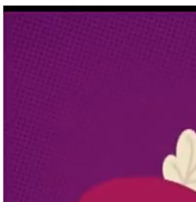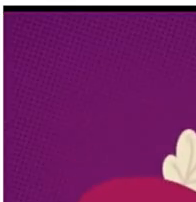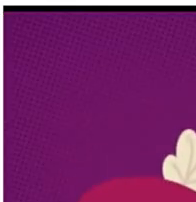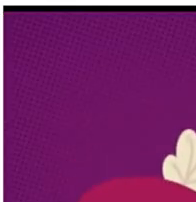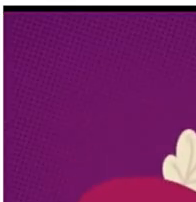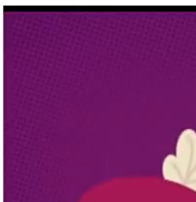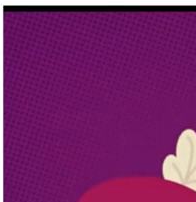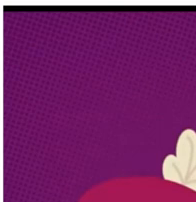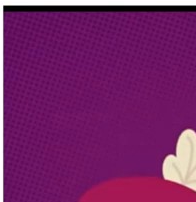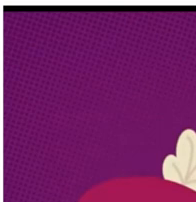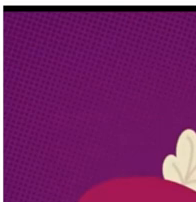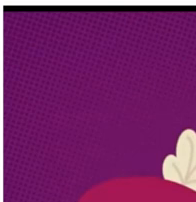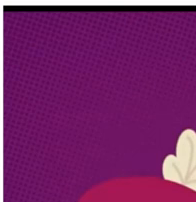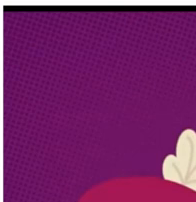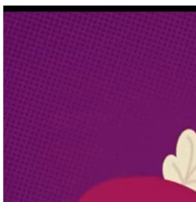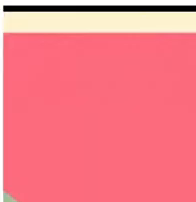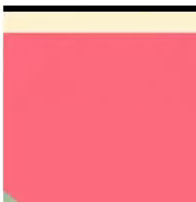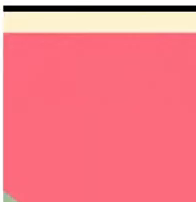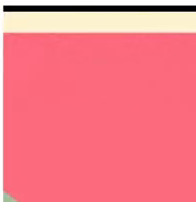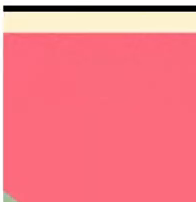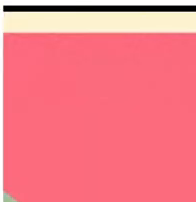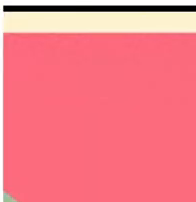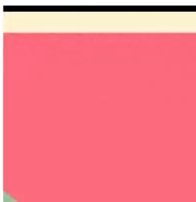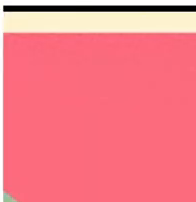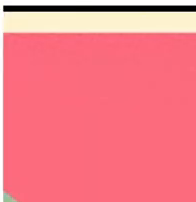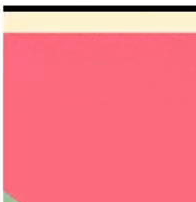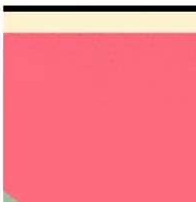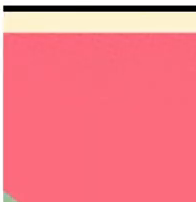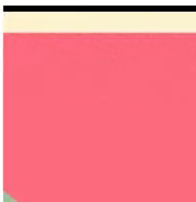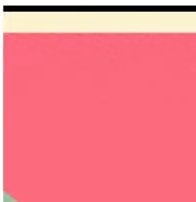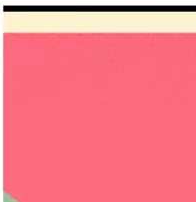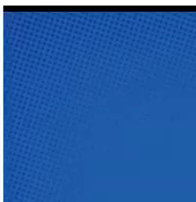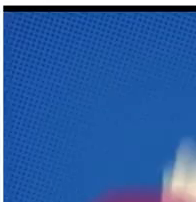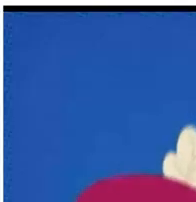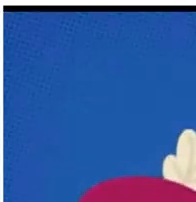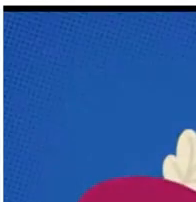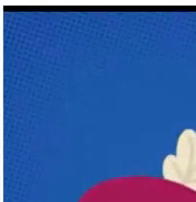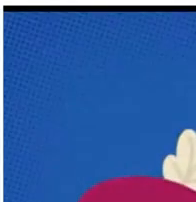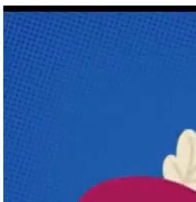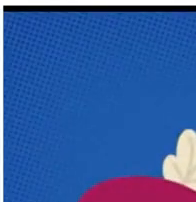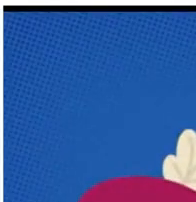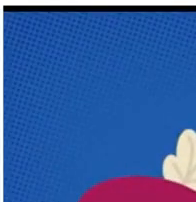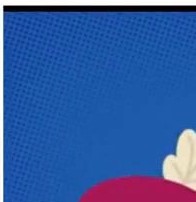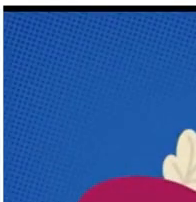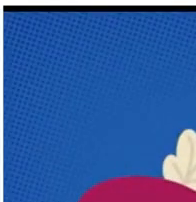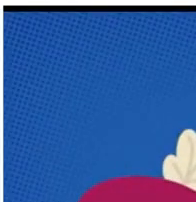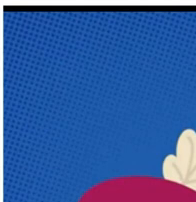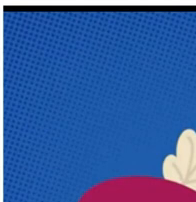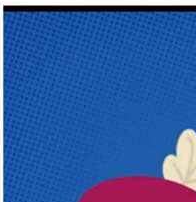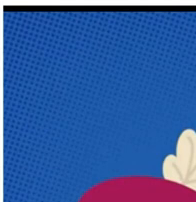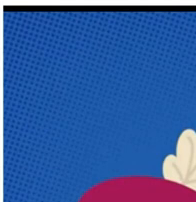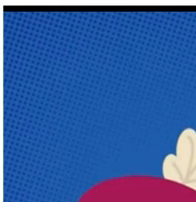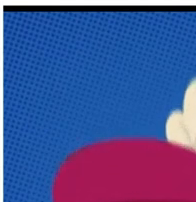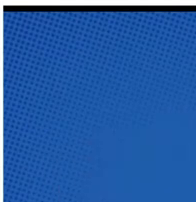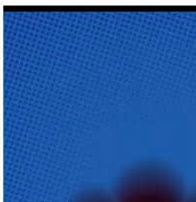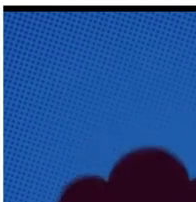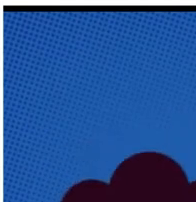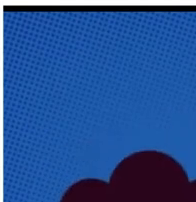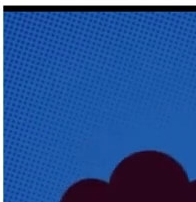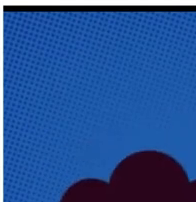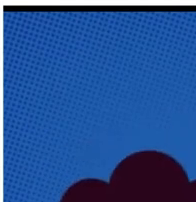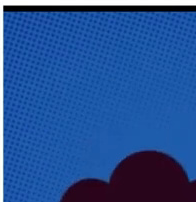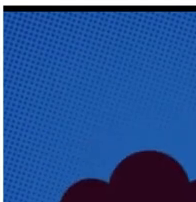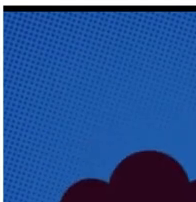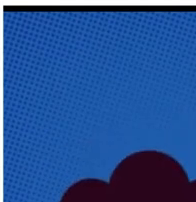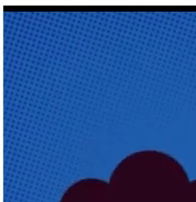portugueses com os índios surgiram os caboclos. E logo depois chegaram os negros. Da mistura dos portugueses com os negros surgiram os